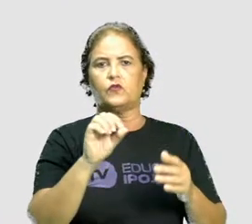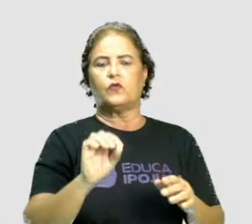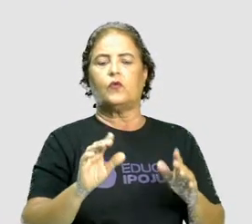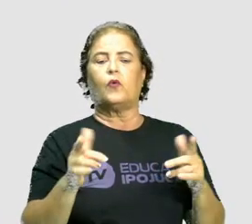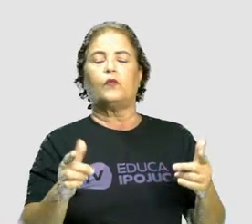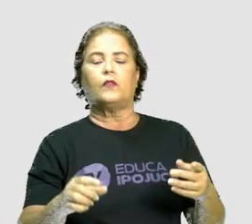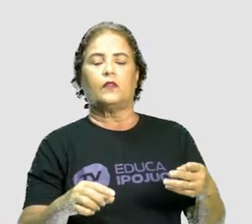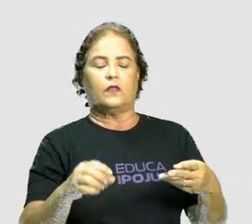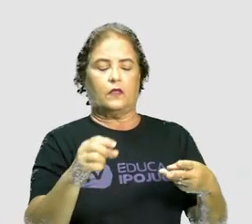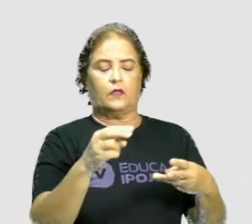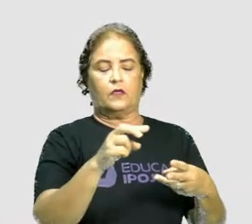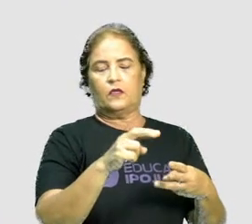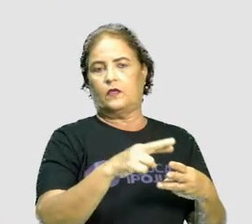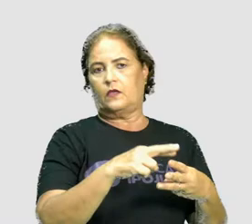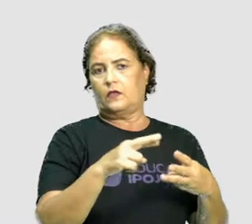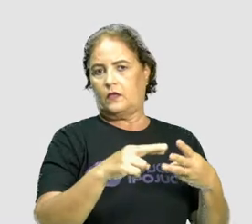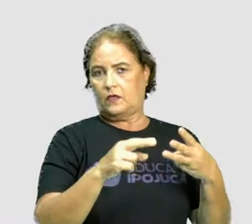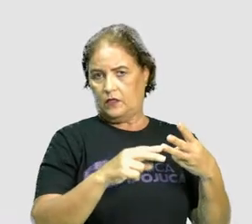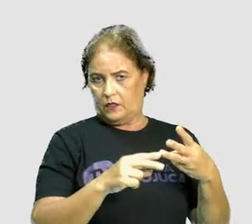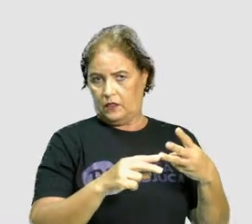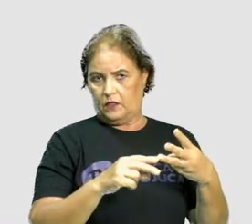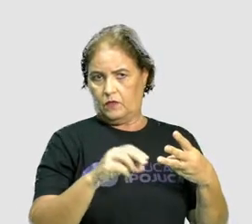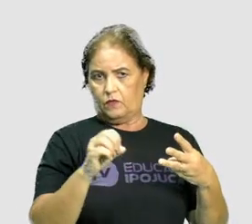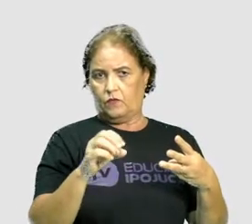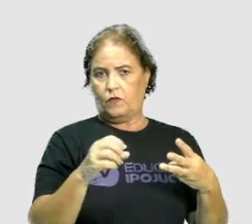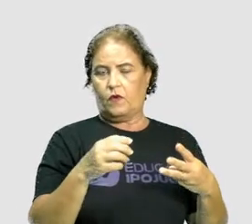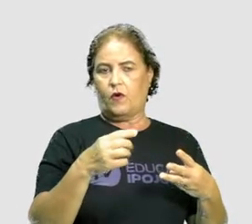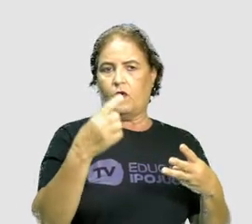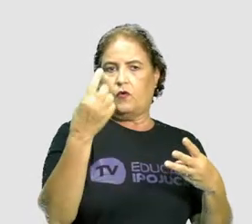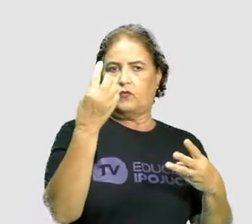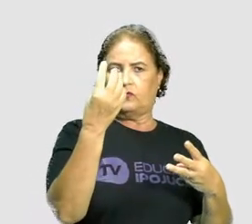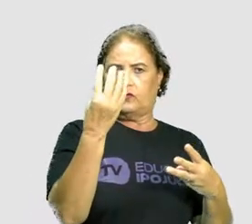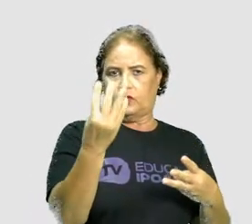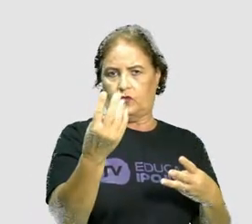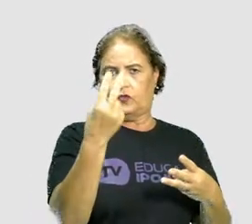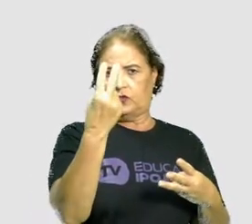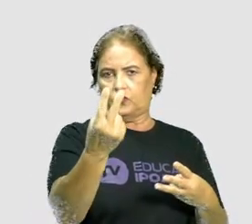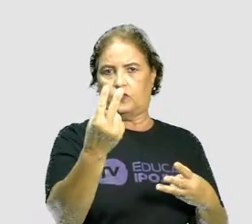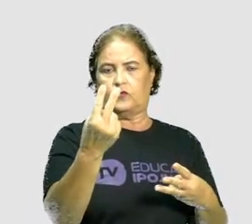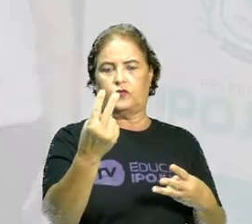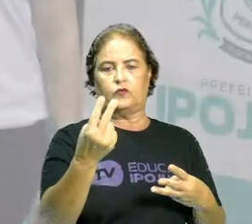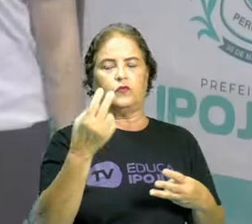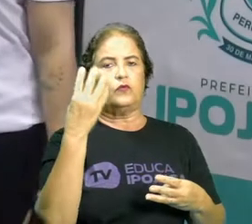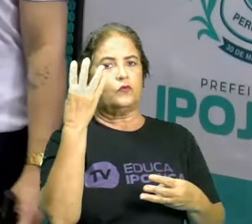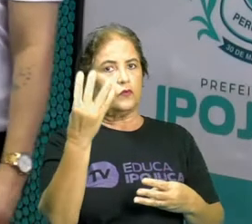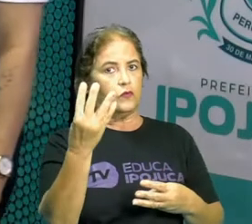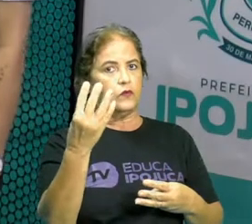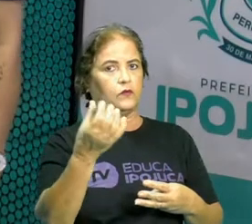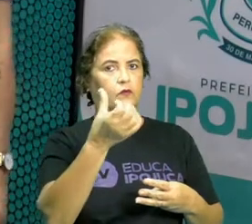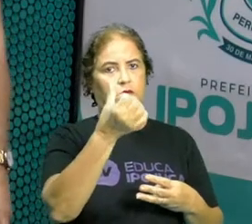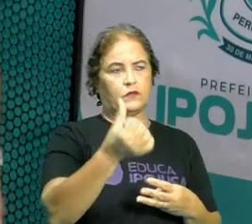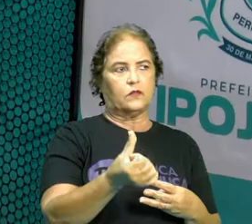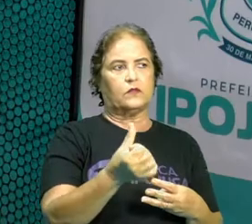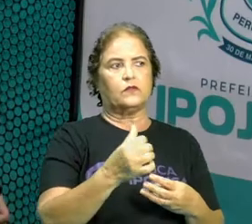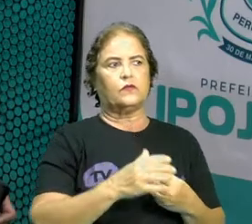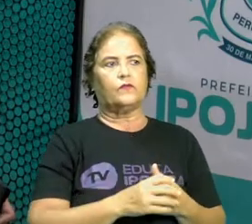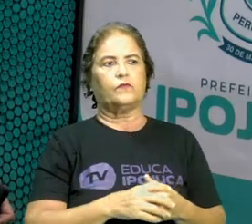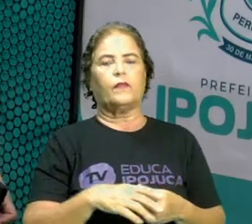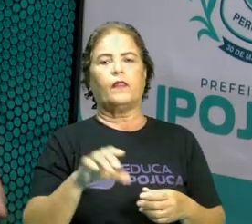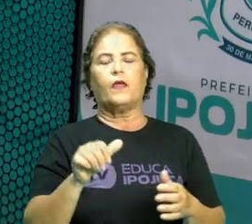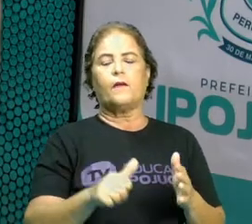pares. Ou seja, o segundo, o quarto e o sexto. E aí, a primeira